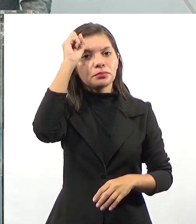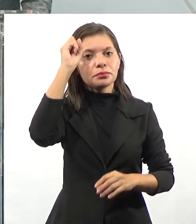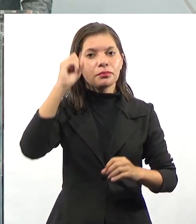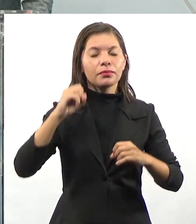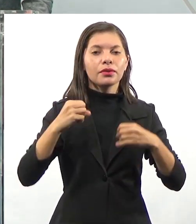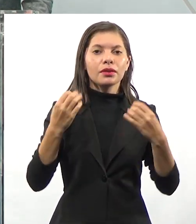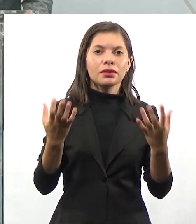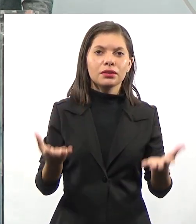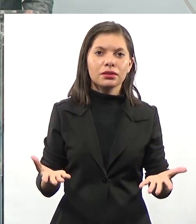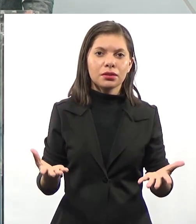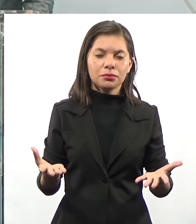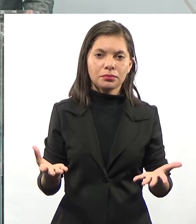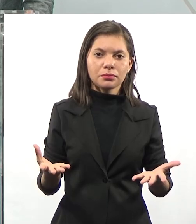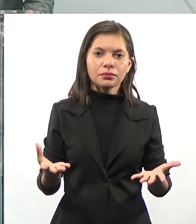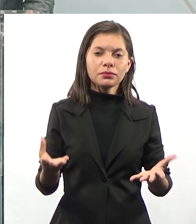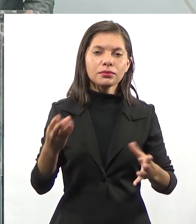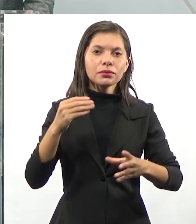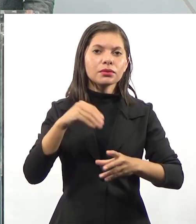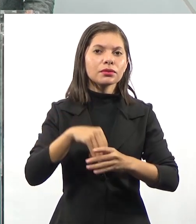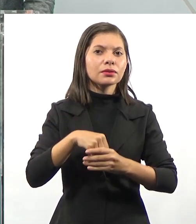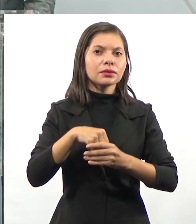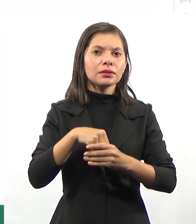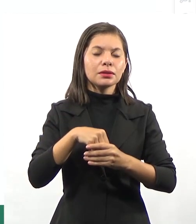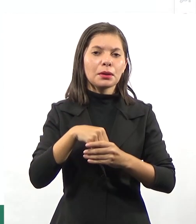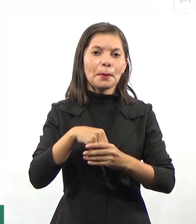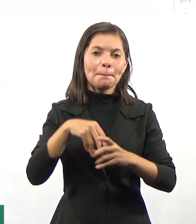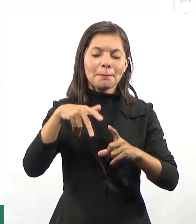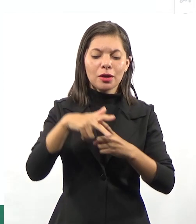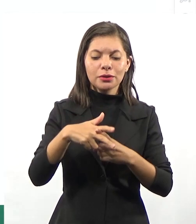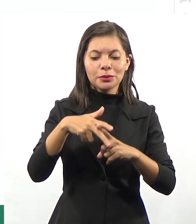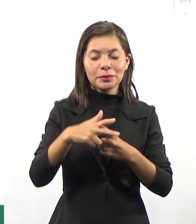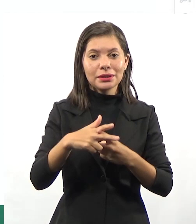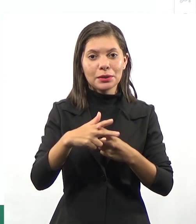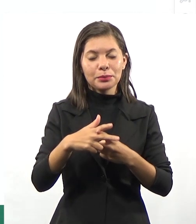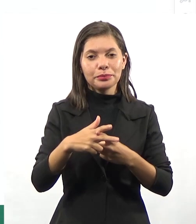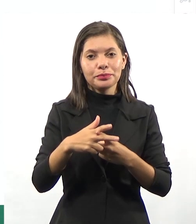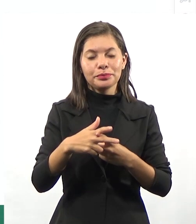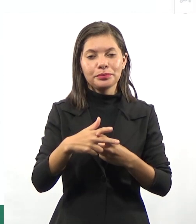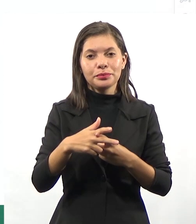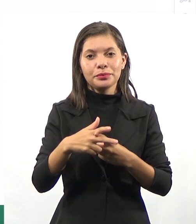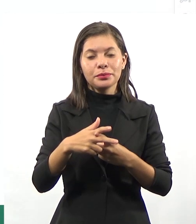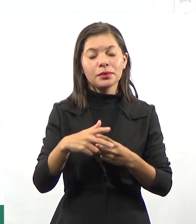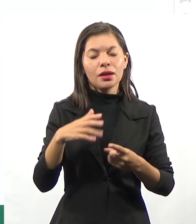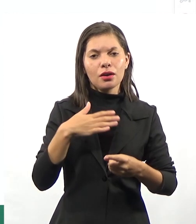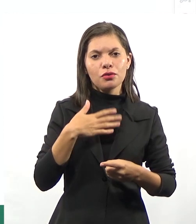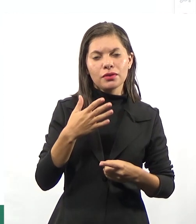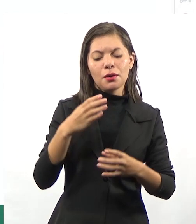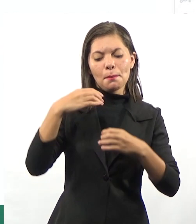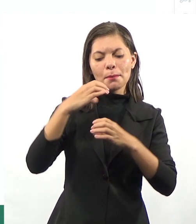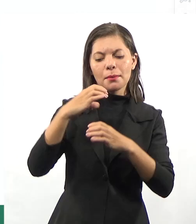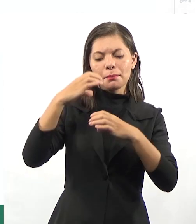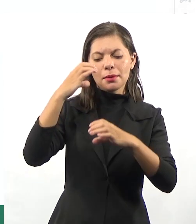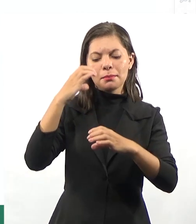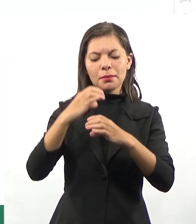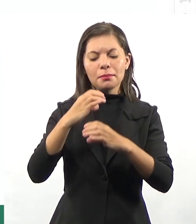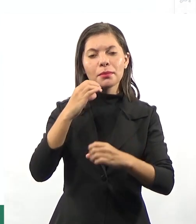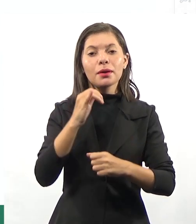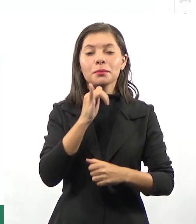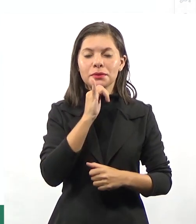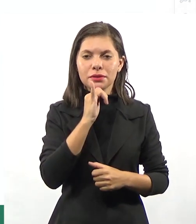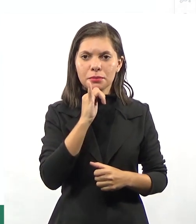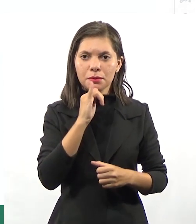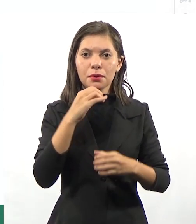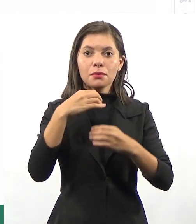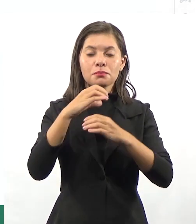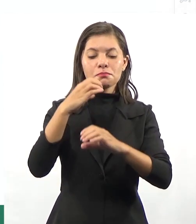Então a implementação pode se dar pela ótica instrumental. E aí, como citei, por exemplo, o microscópio é uma ferramenta